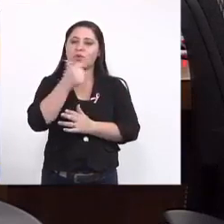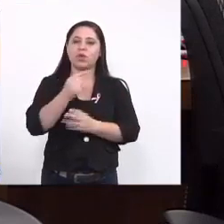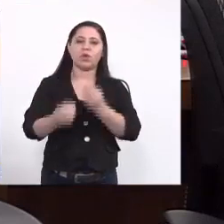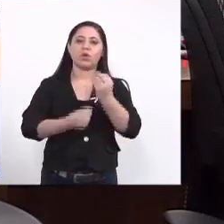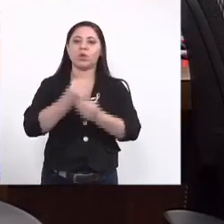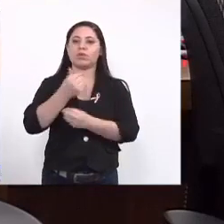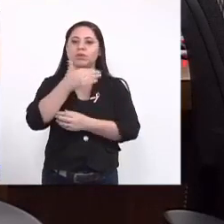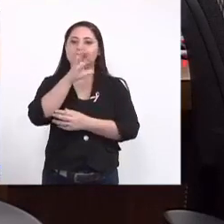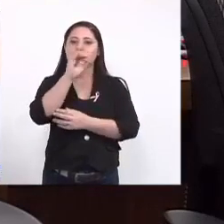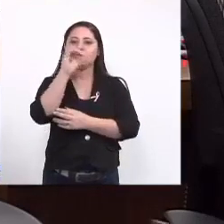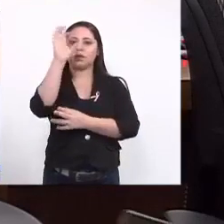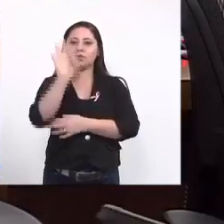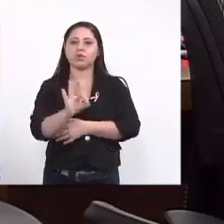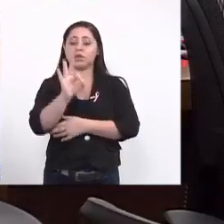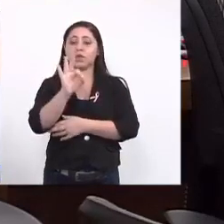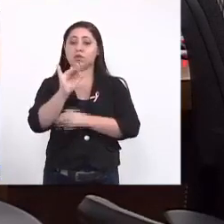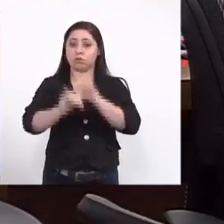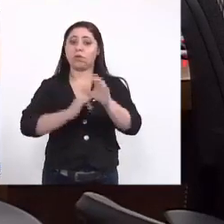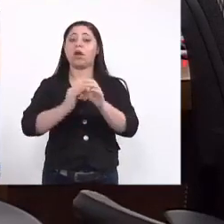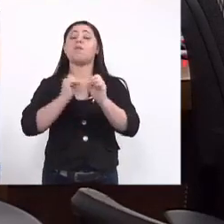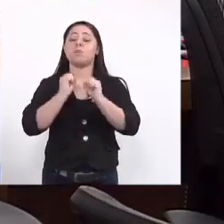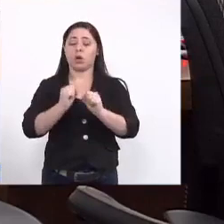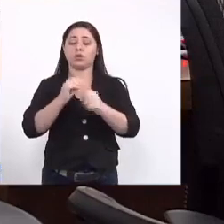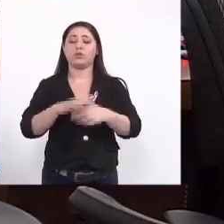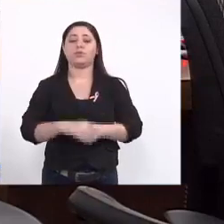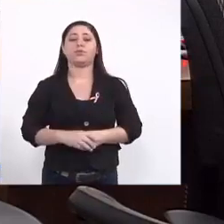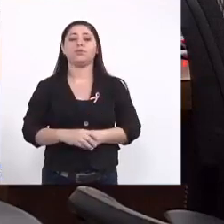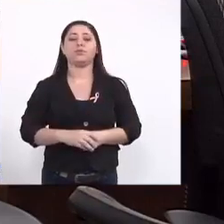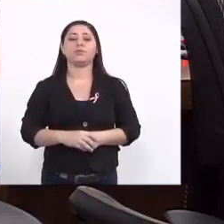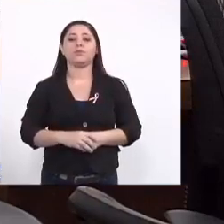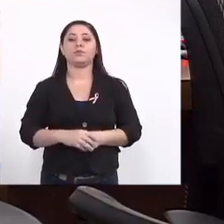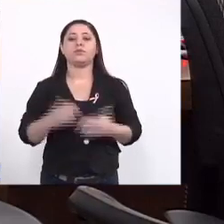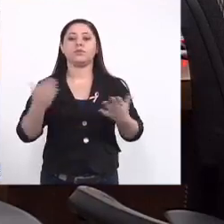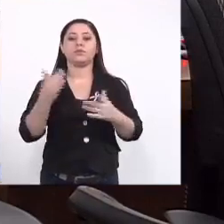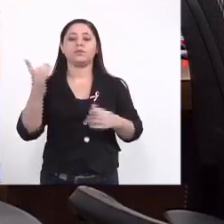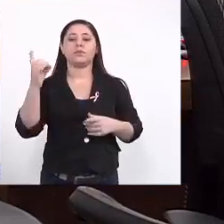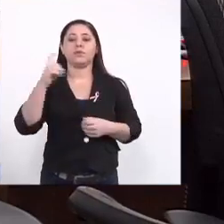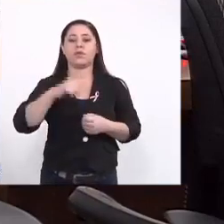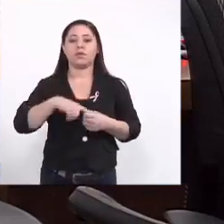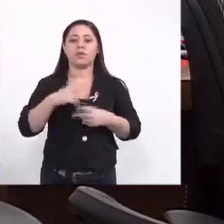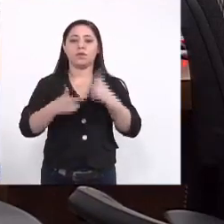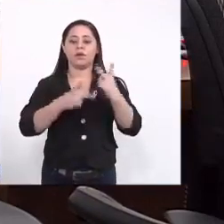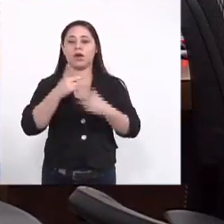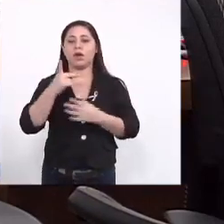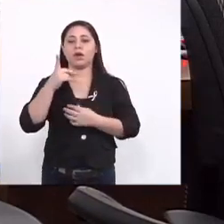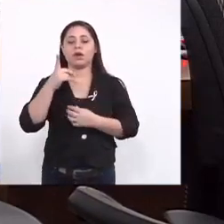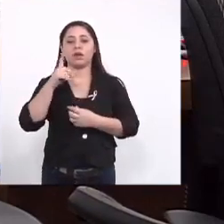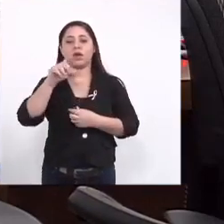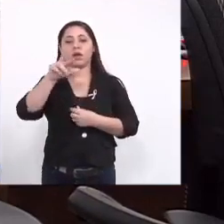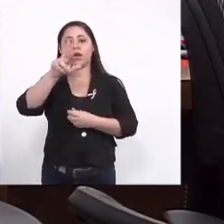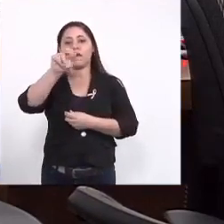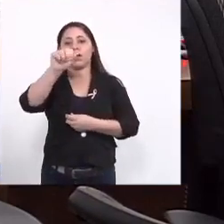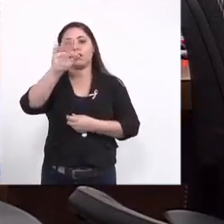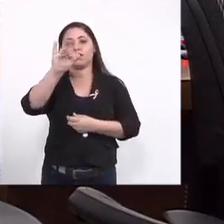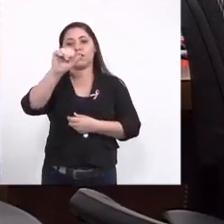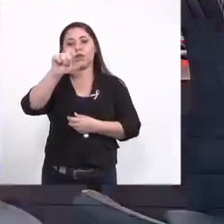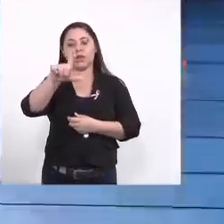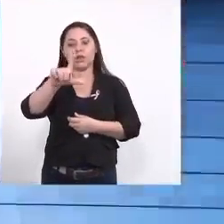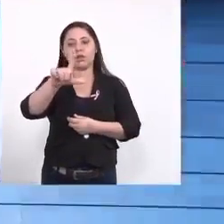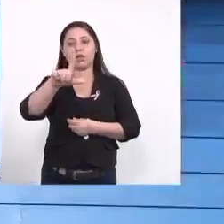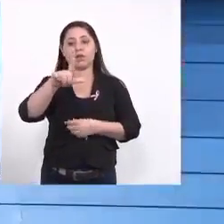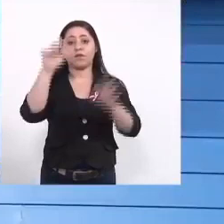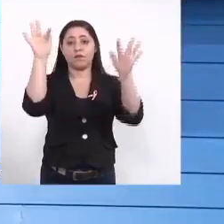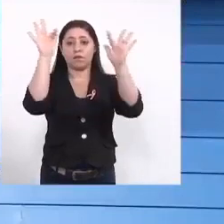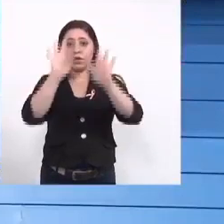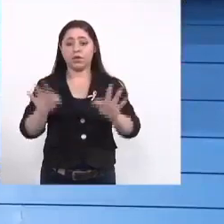da forma que o senhor quer mas eu vejo que é possível tá agora voltando aqui uma fala que é o senhor Rafael eu fico feliz